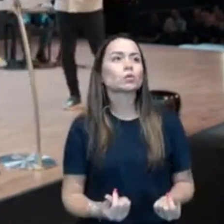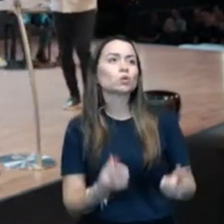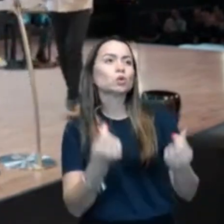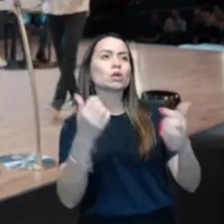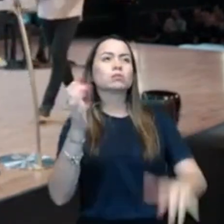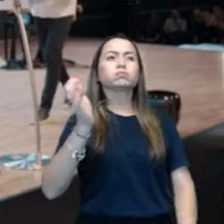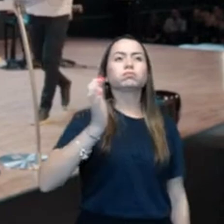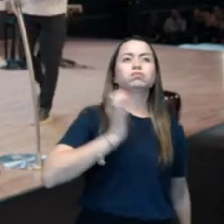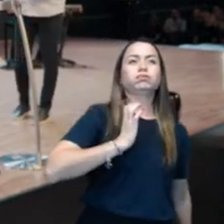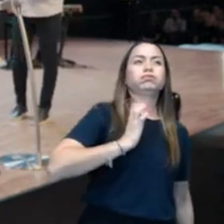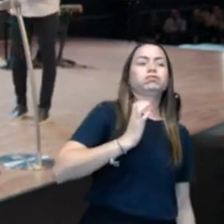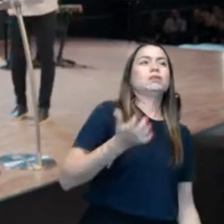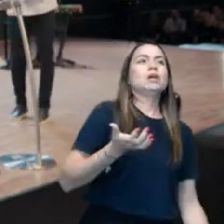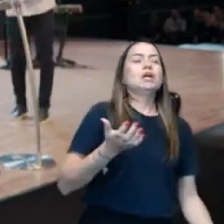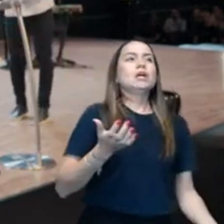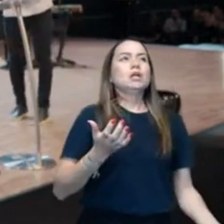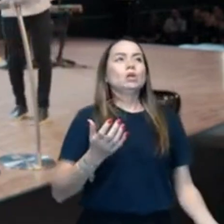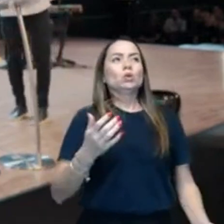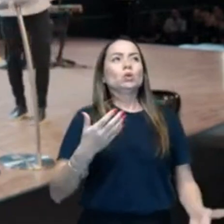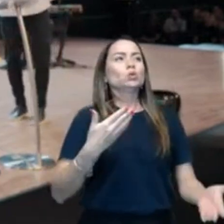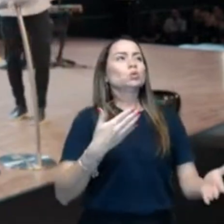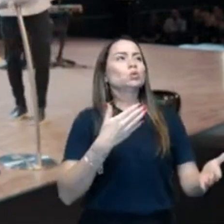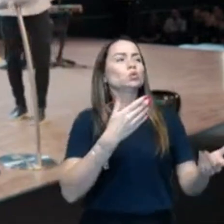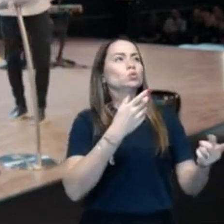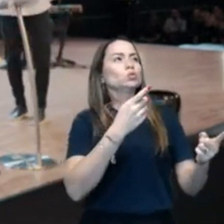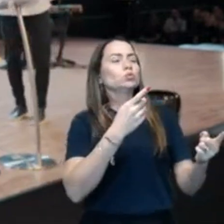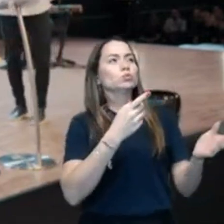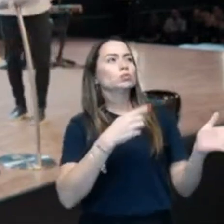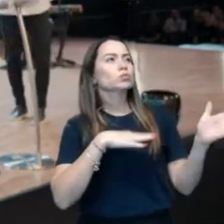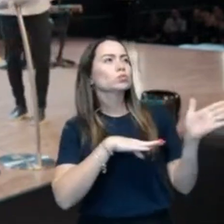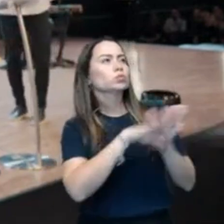ministerial, vem na frente do permanecer nele.